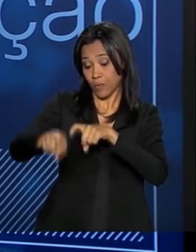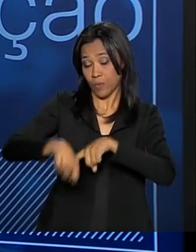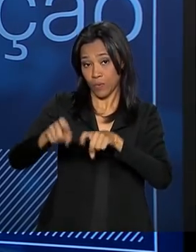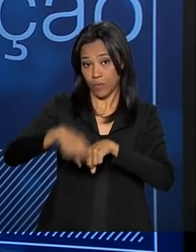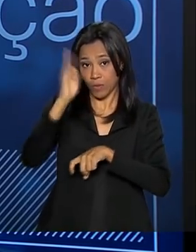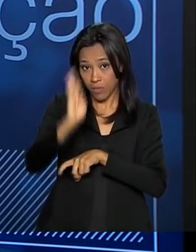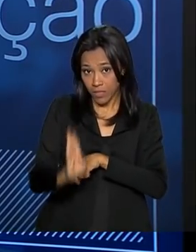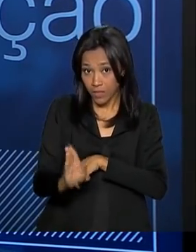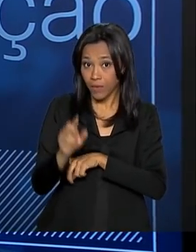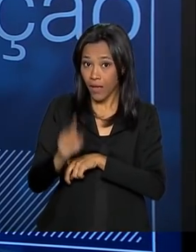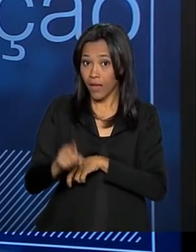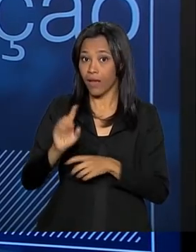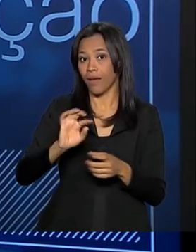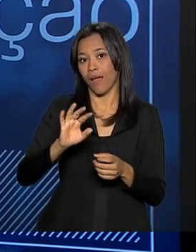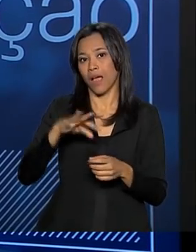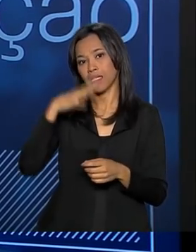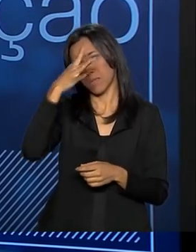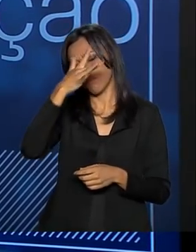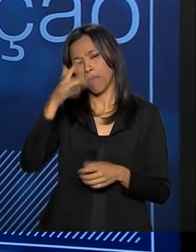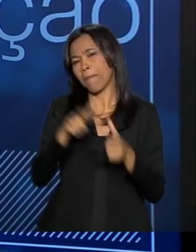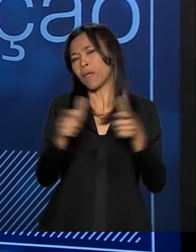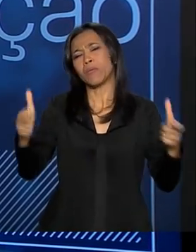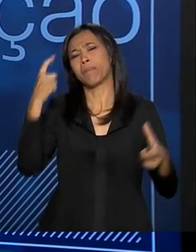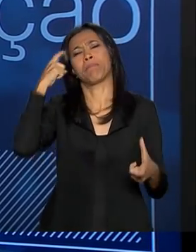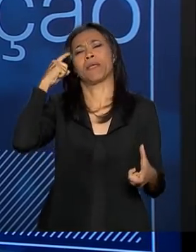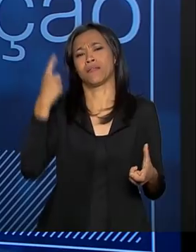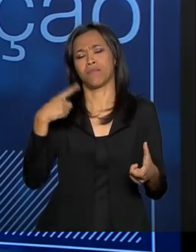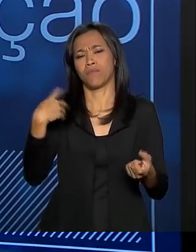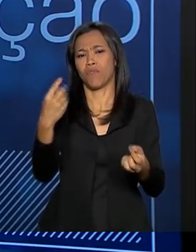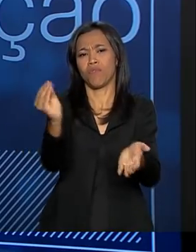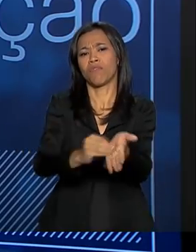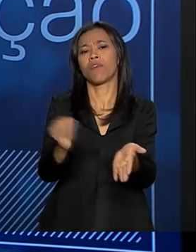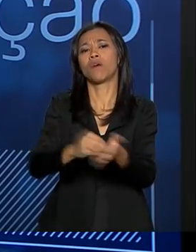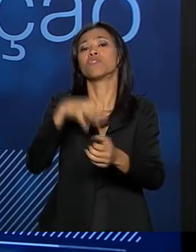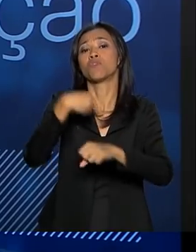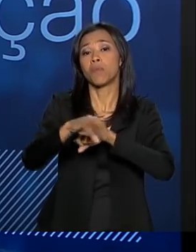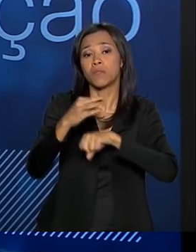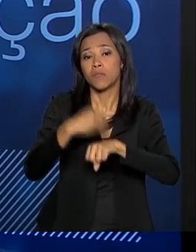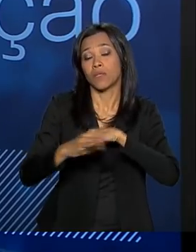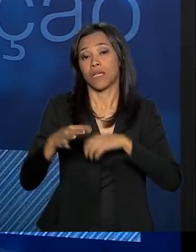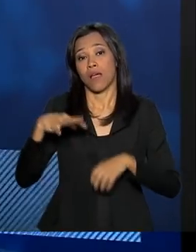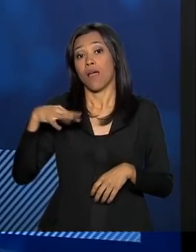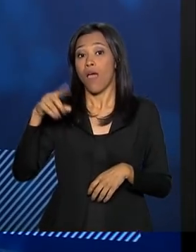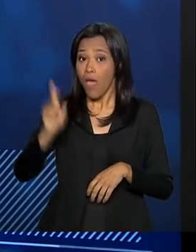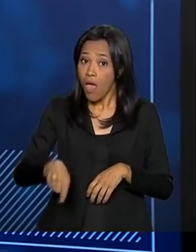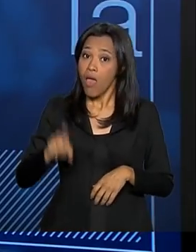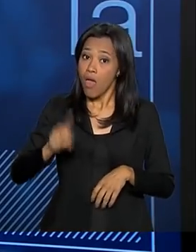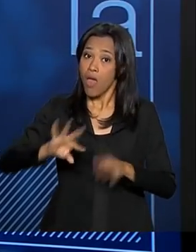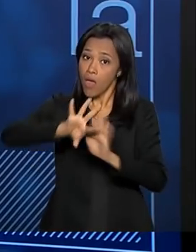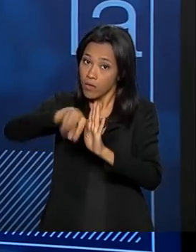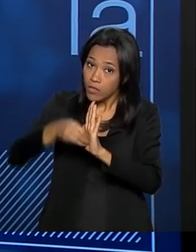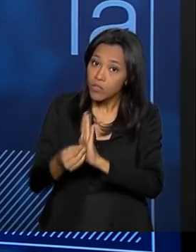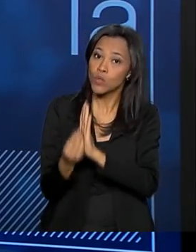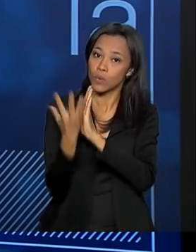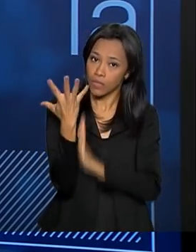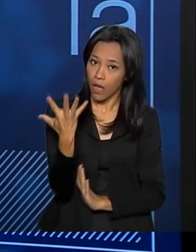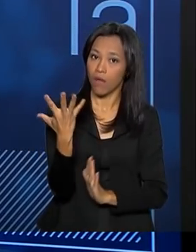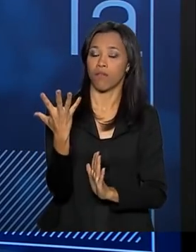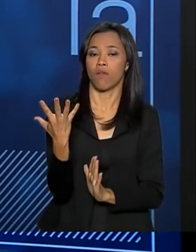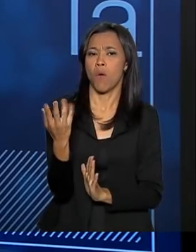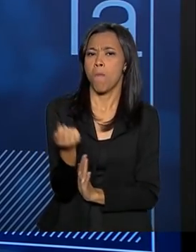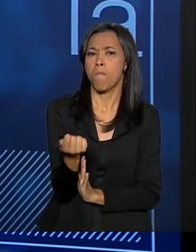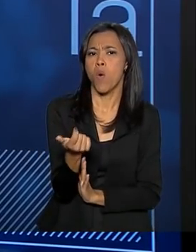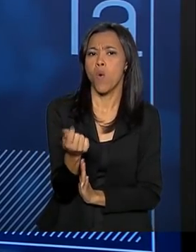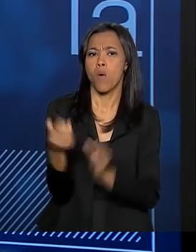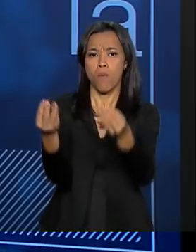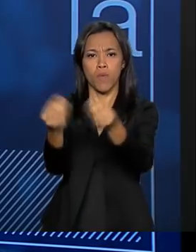ao contrário de que muita gente pensa, e pensa por desinformação mesmo, é uma agricultura sustentável, ela pouco agride o ambiente. Pelo